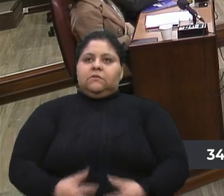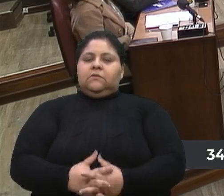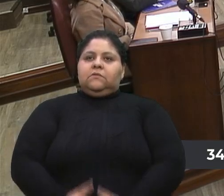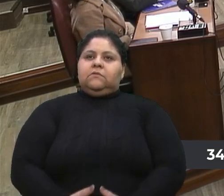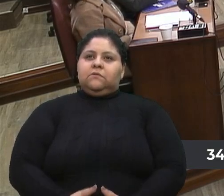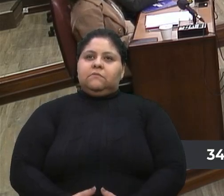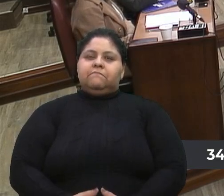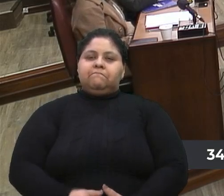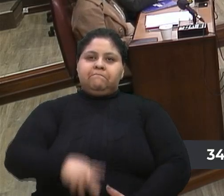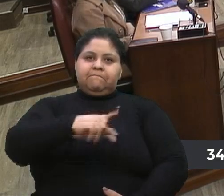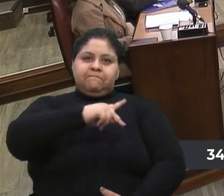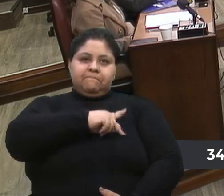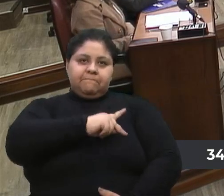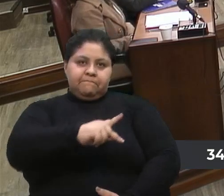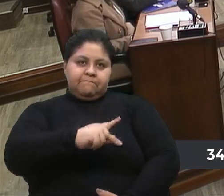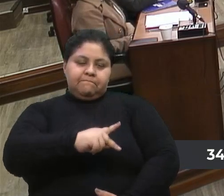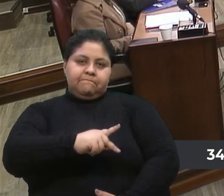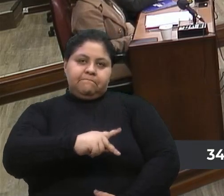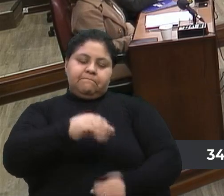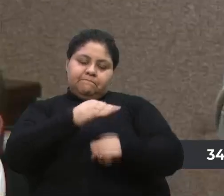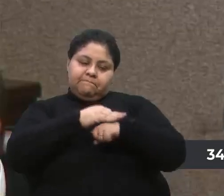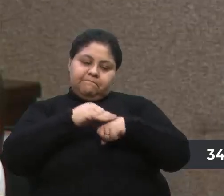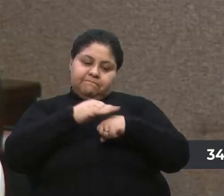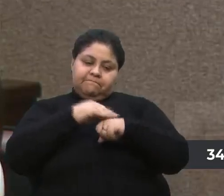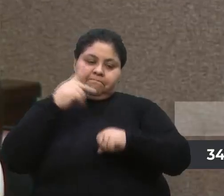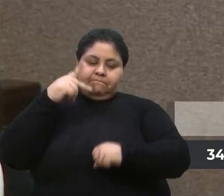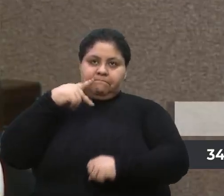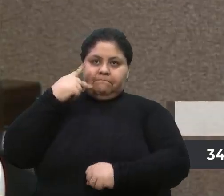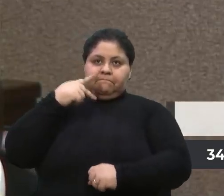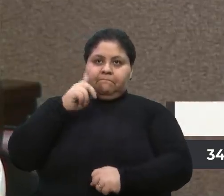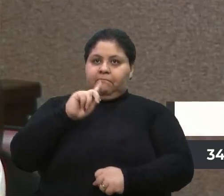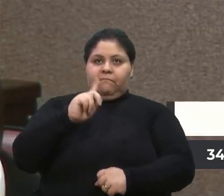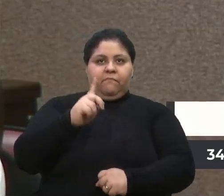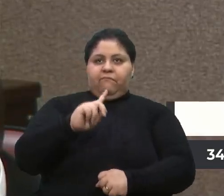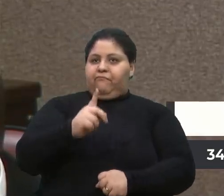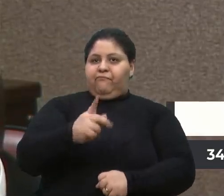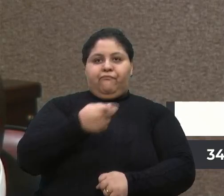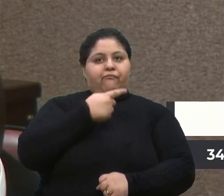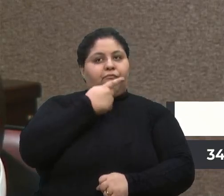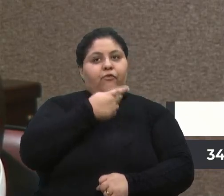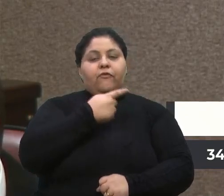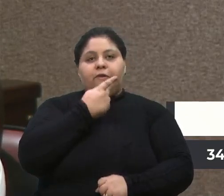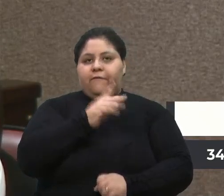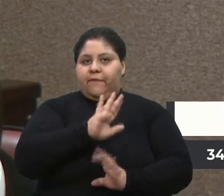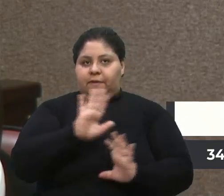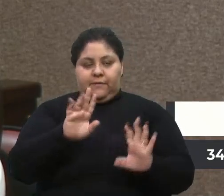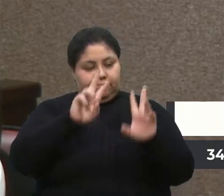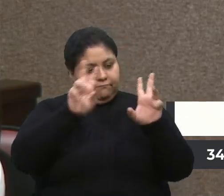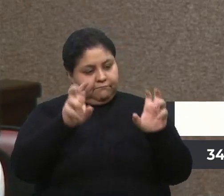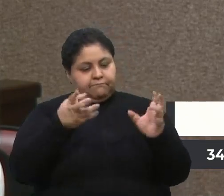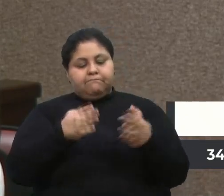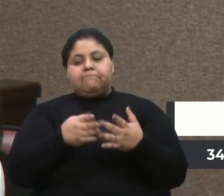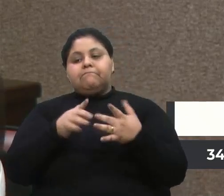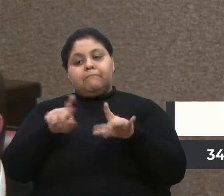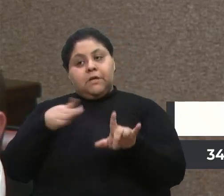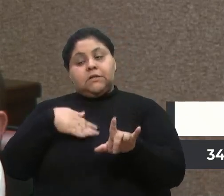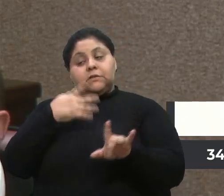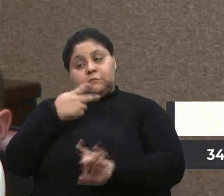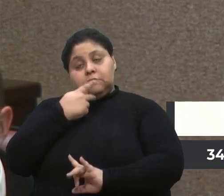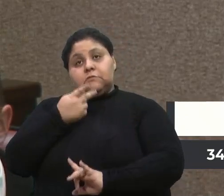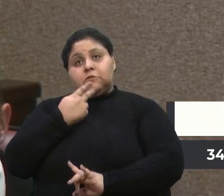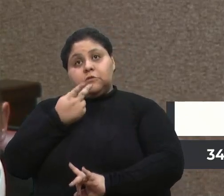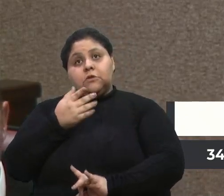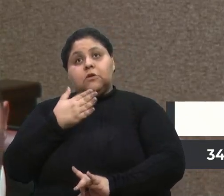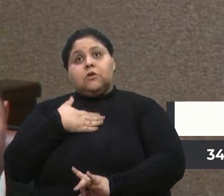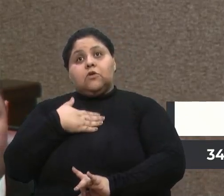Senhor presidente, queridos colegas, eu não ia me manifestar a respeito do assunto, mas eu vou dizer assim o